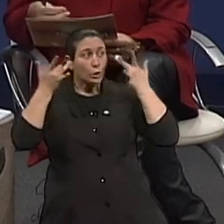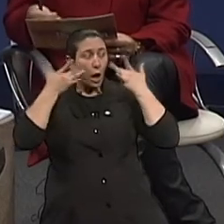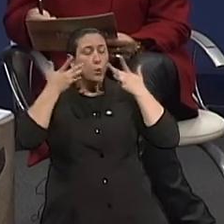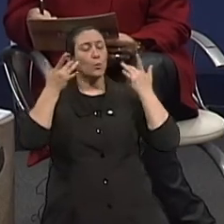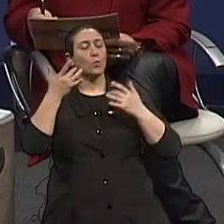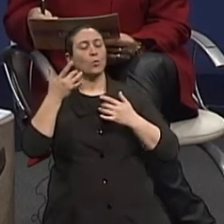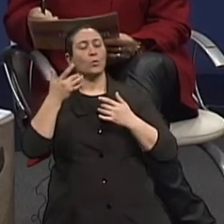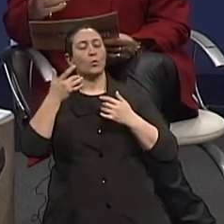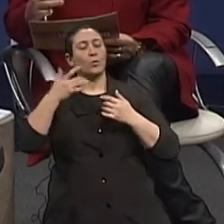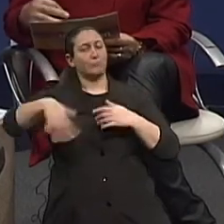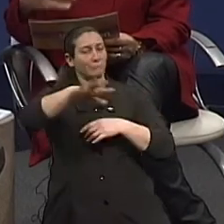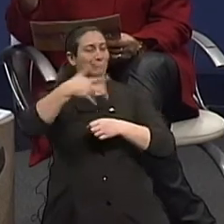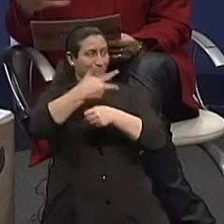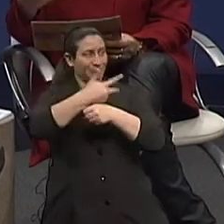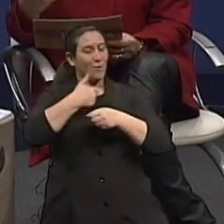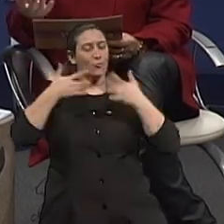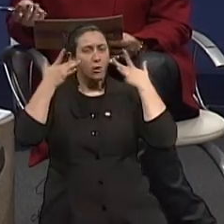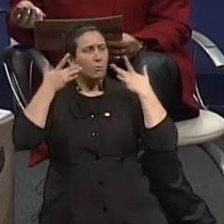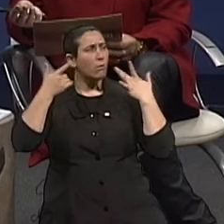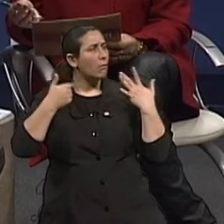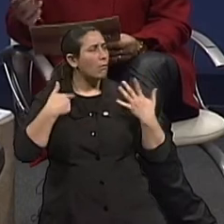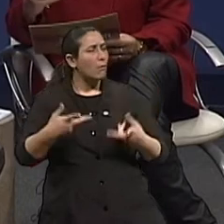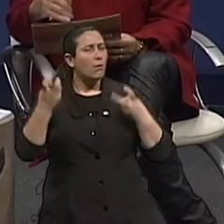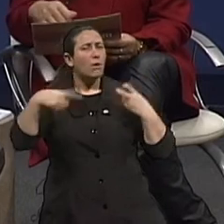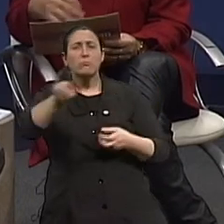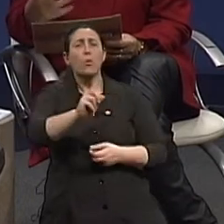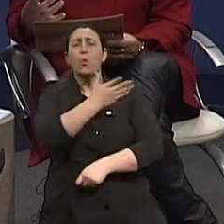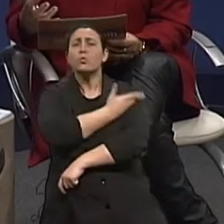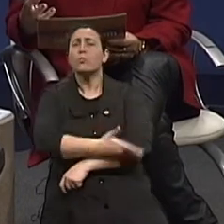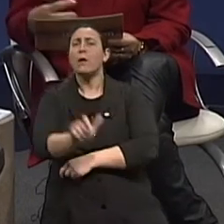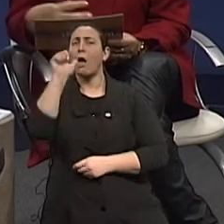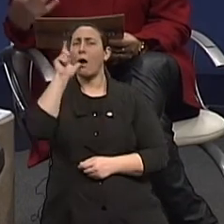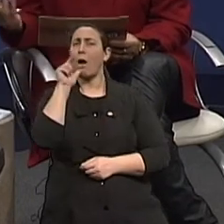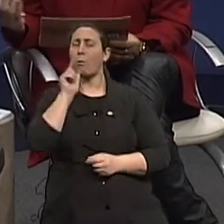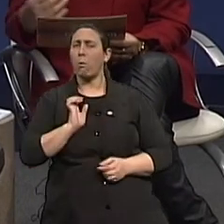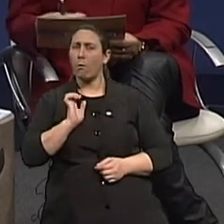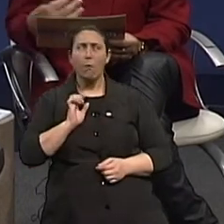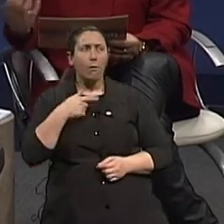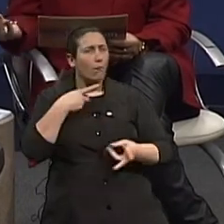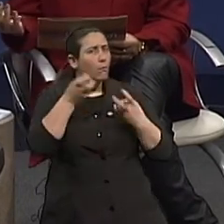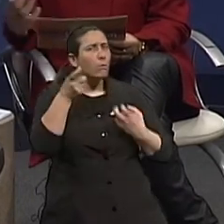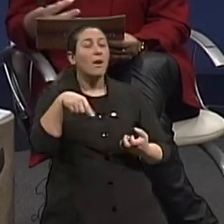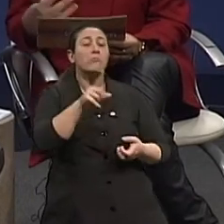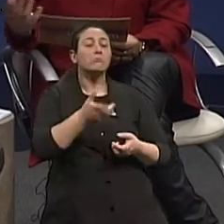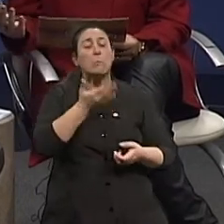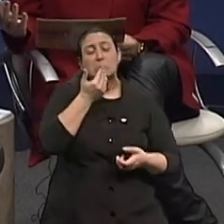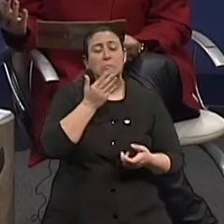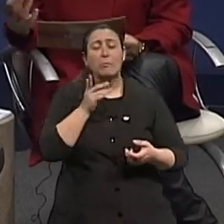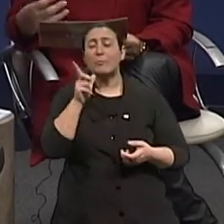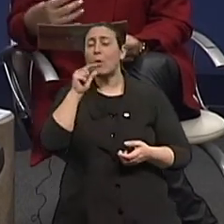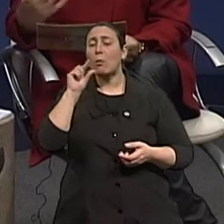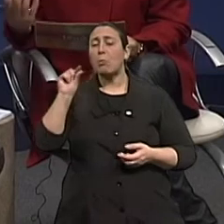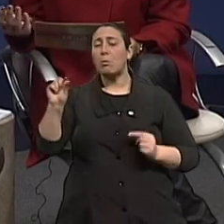tem o hábito de beber água. Eles estão tendo que mudar esse hábito, porque não bebem água entre refeições, entre alguns